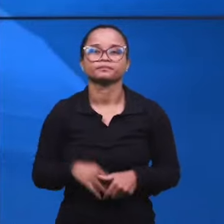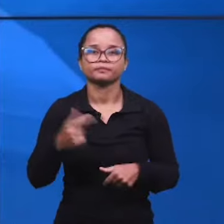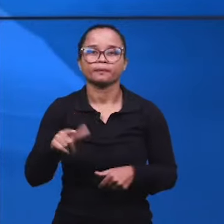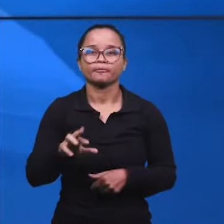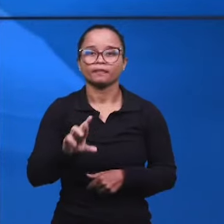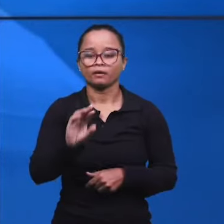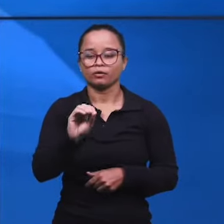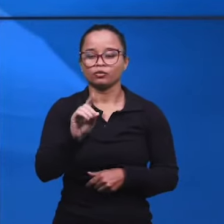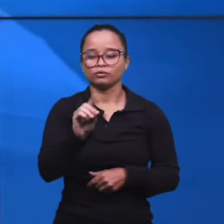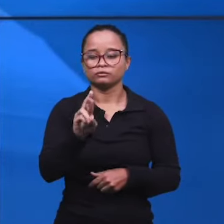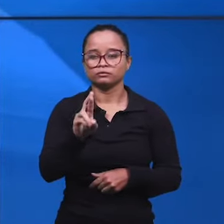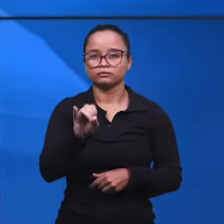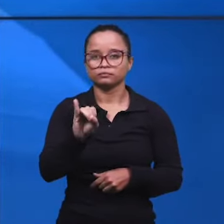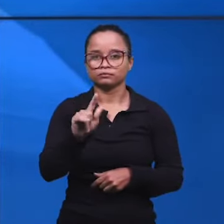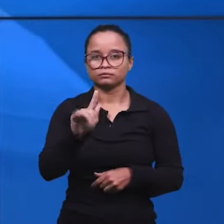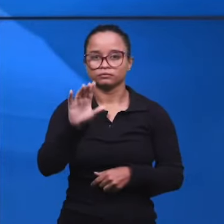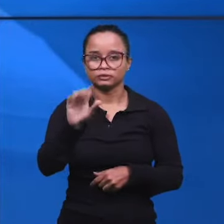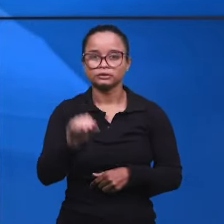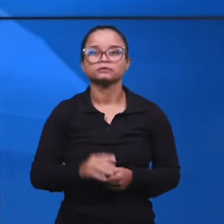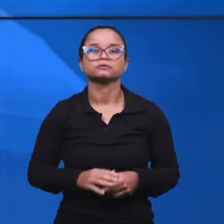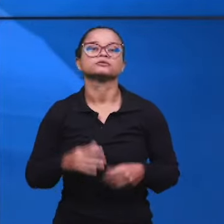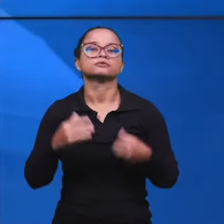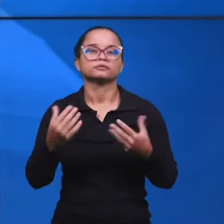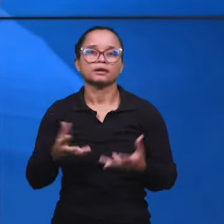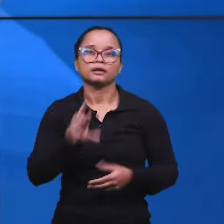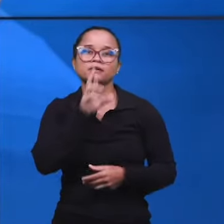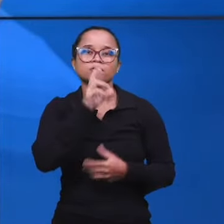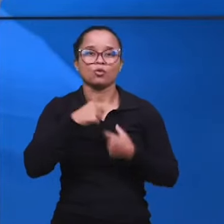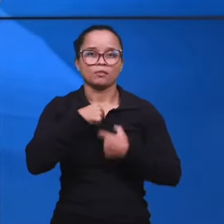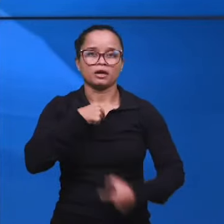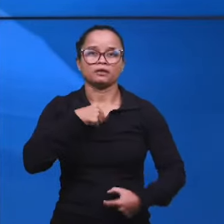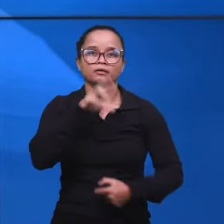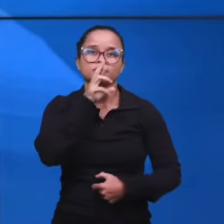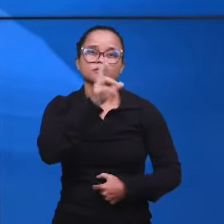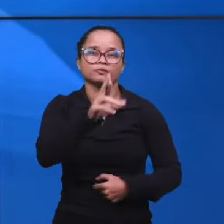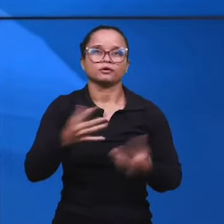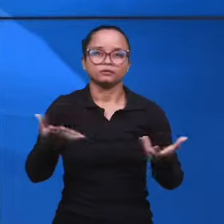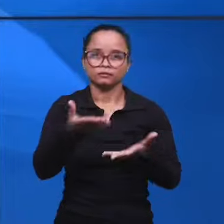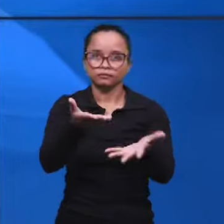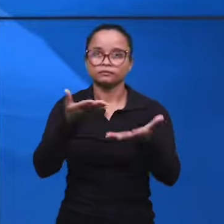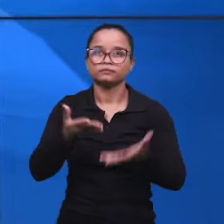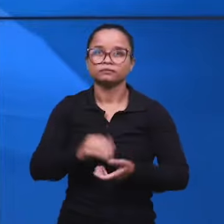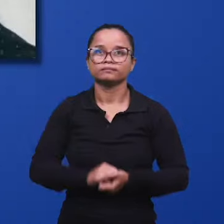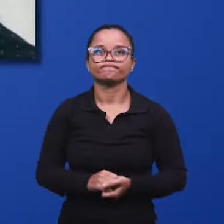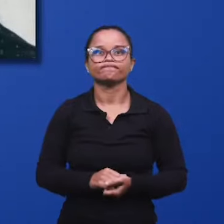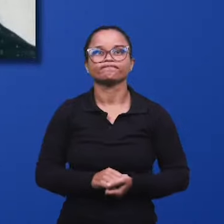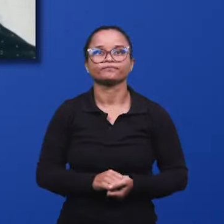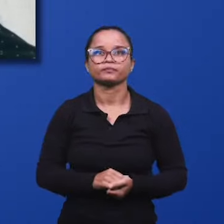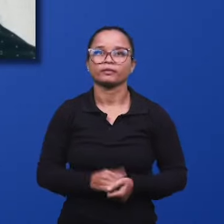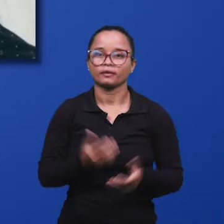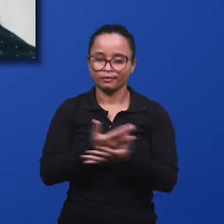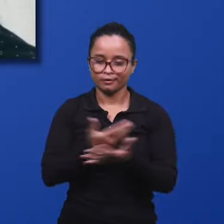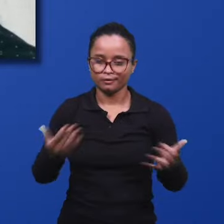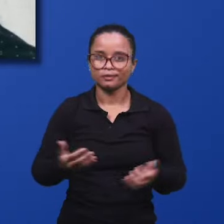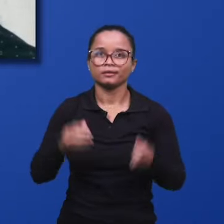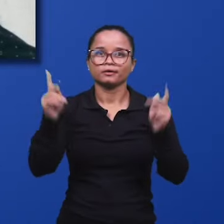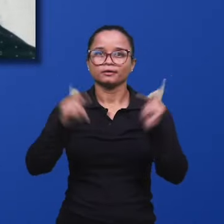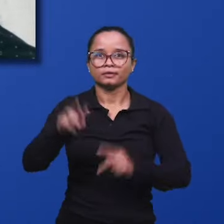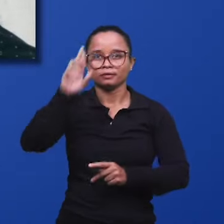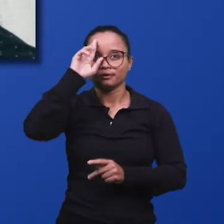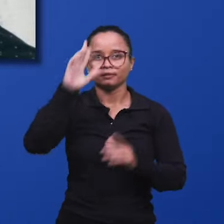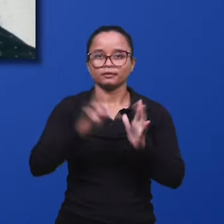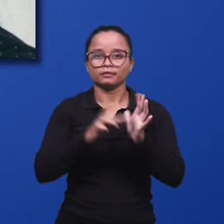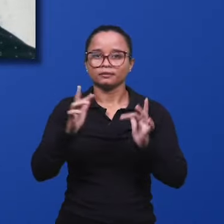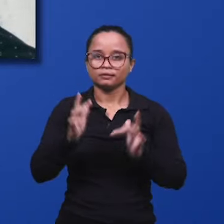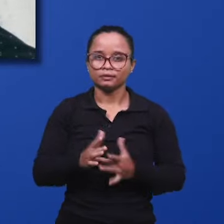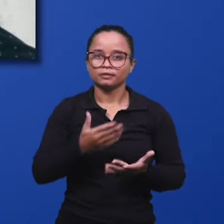Soares. Rodrigo Soares, ele é um obreiro que vai nos dar essa resposta. Rodrigo, a paz do senhor, meu irmão. Muito bem-vindo, hein? Saudamos a todos com a paz do